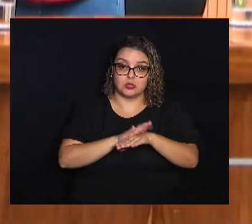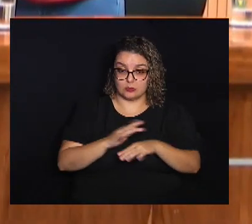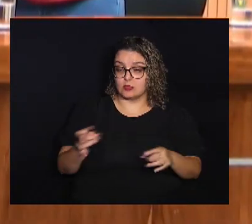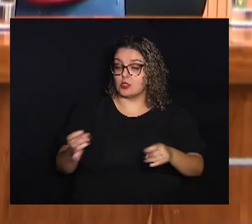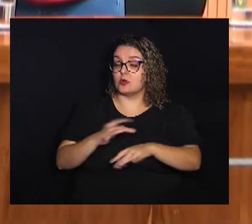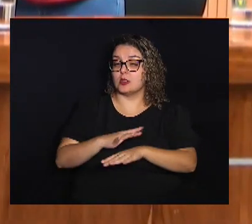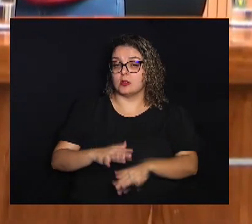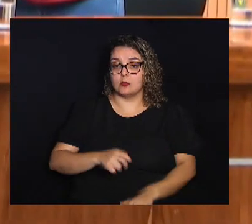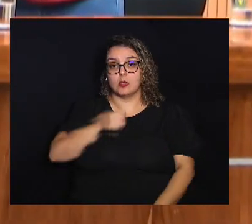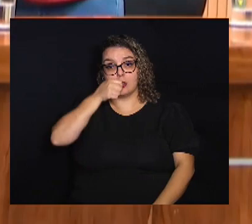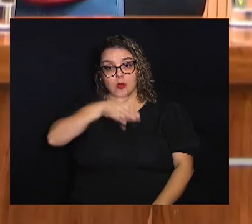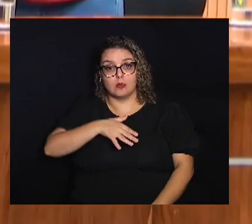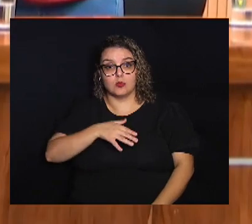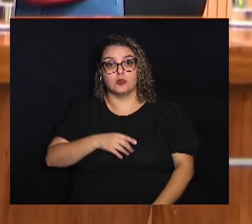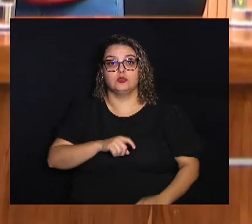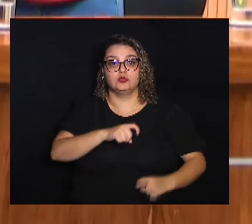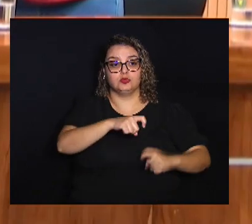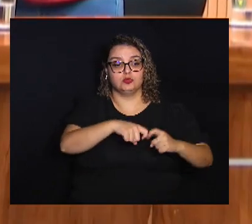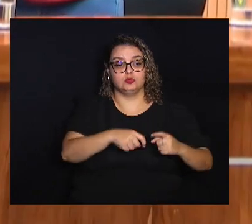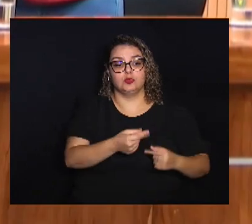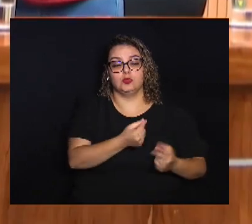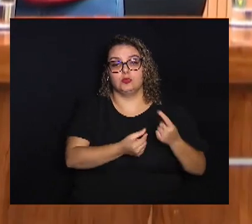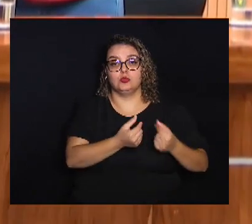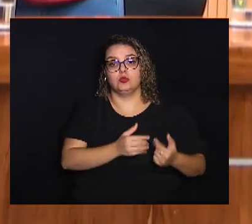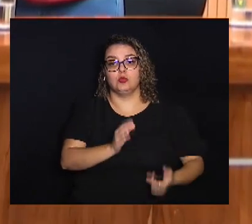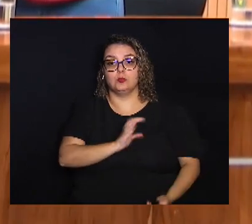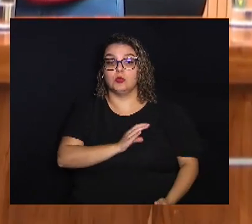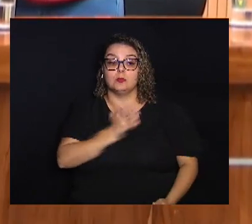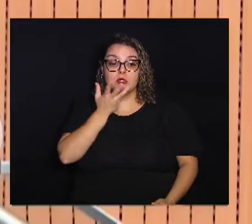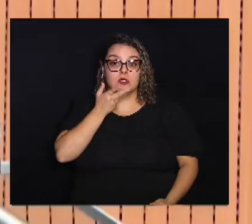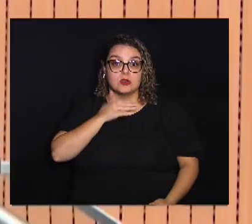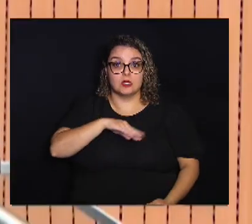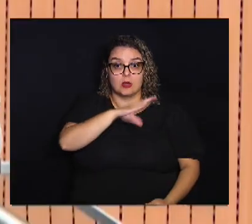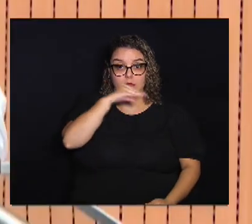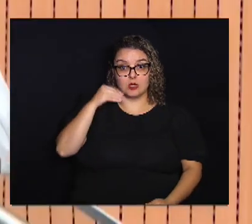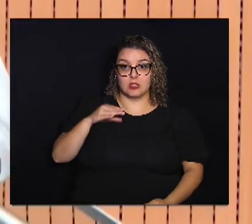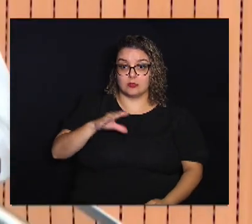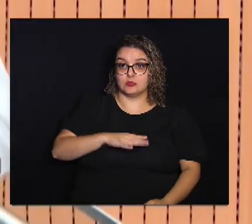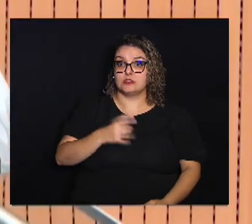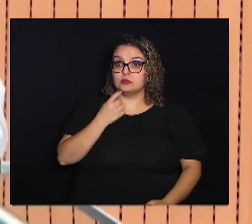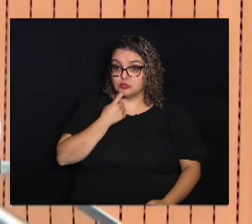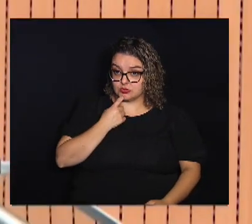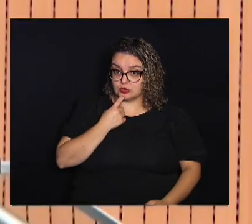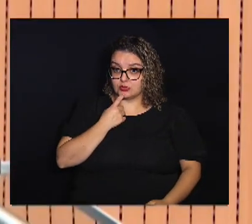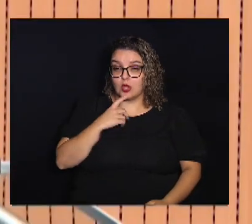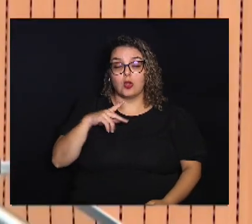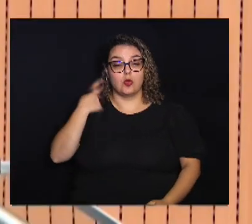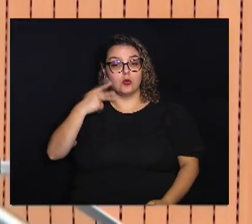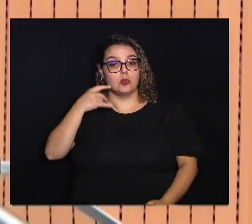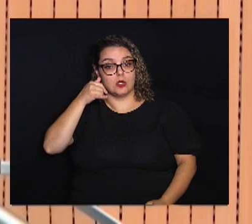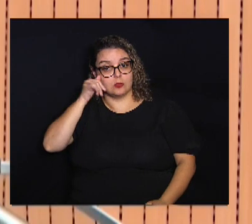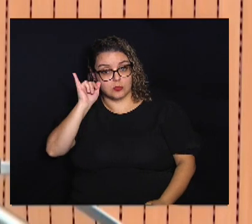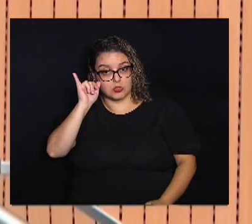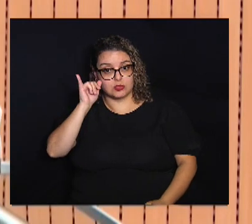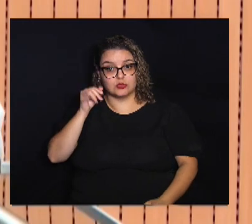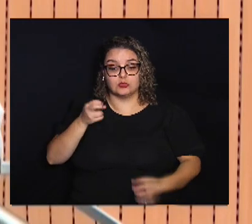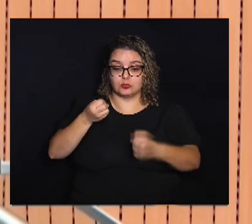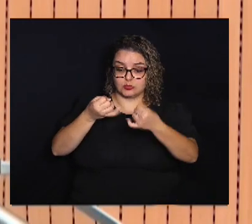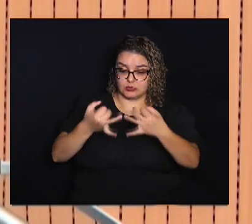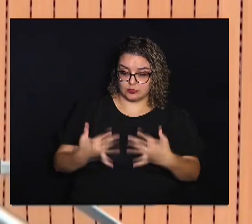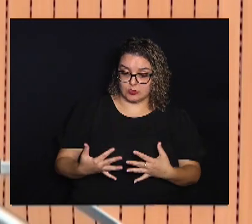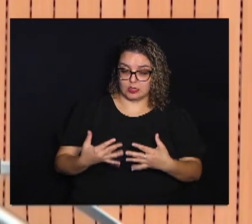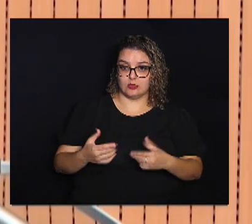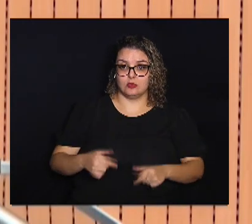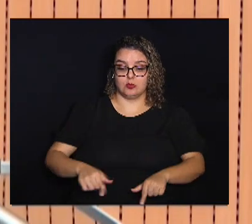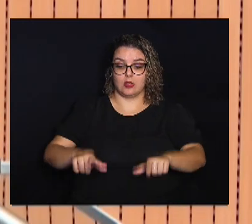abuso E exploração sexual Infanto-juvenis No município de Campinas O vereador Paulo Búfalo Justificou a